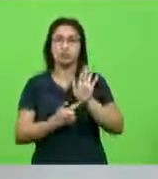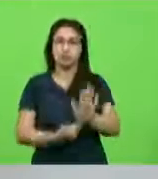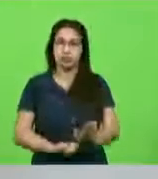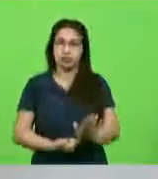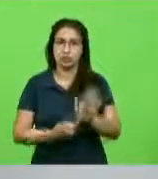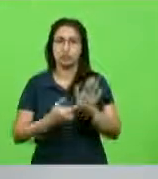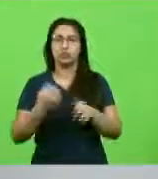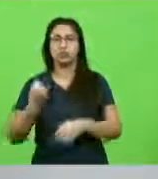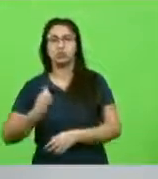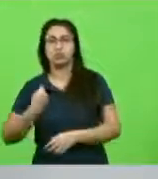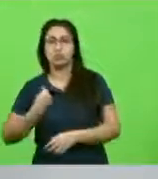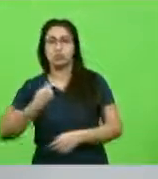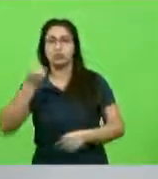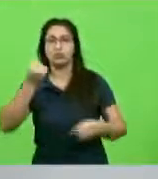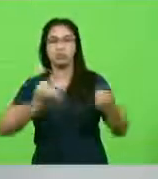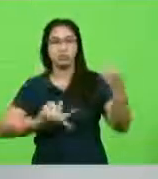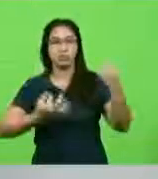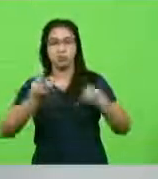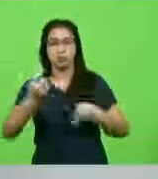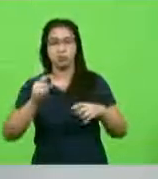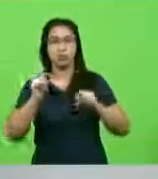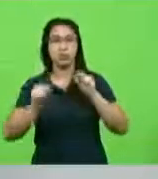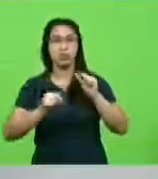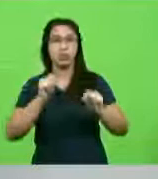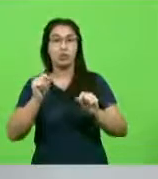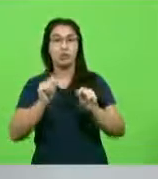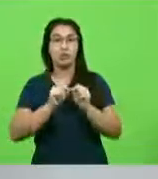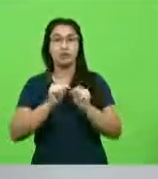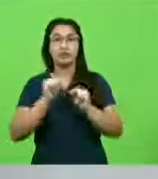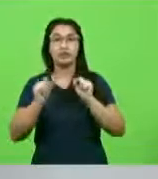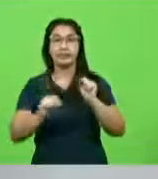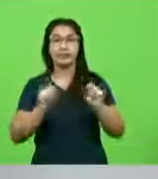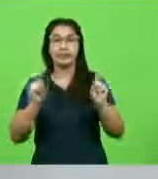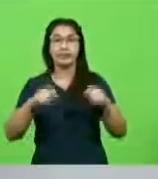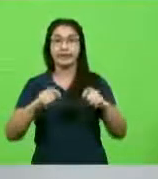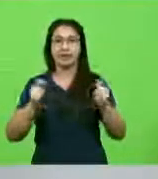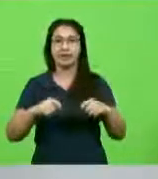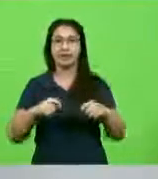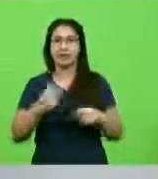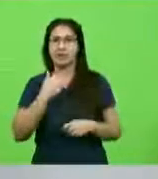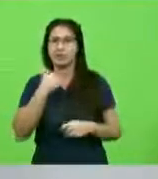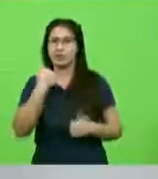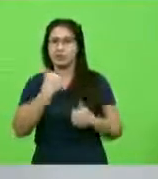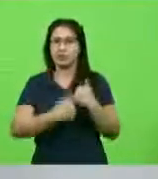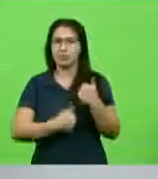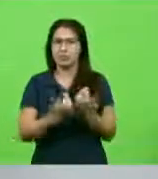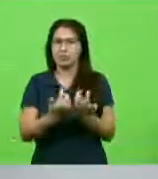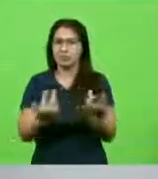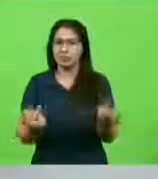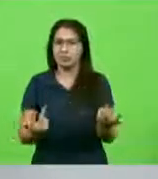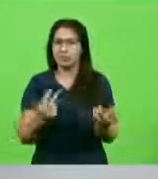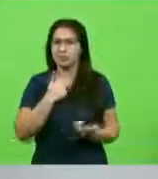mostrando números, falando que dá para ser praticado. hora não poder jogar vôlei, futebol, beat e tênis. Eu vou dizer,